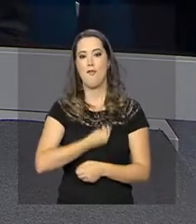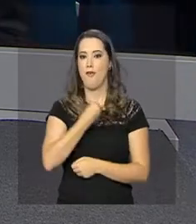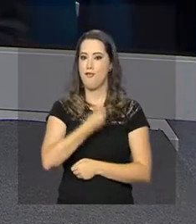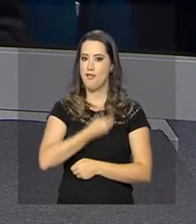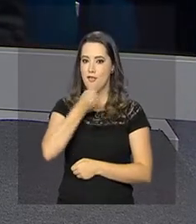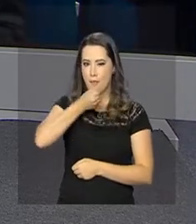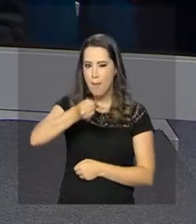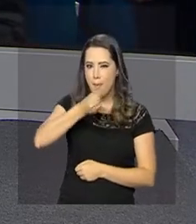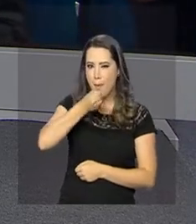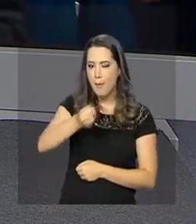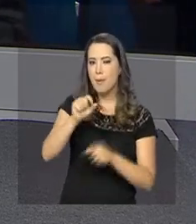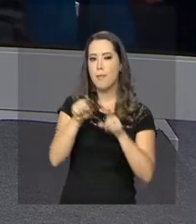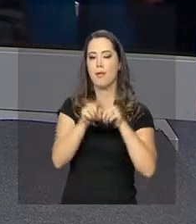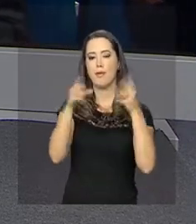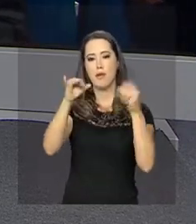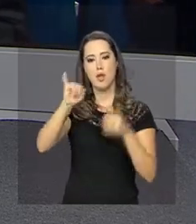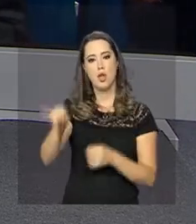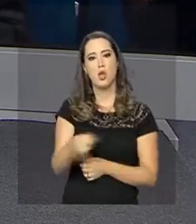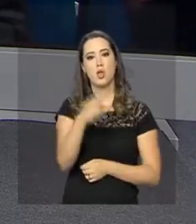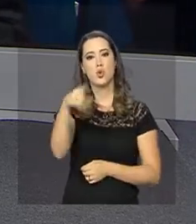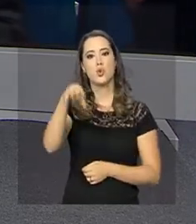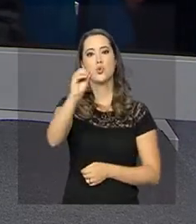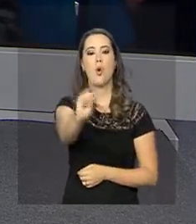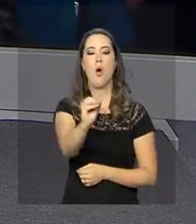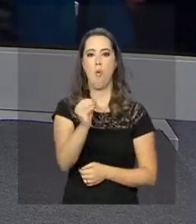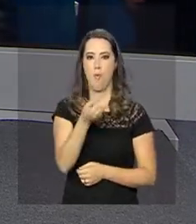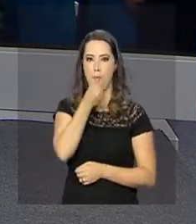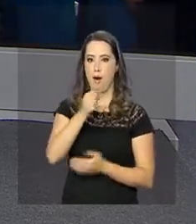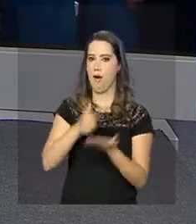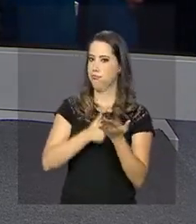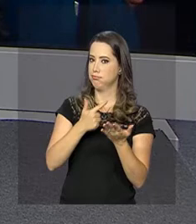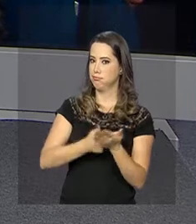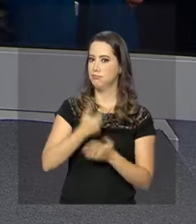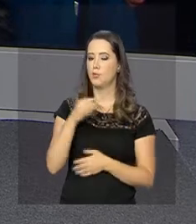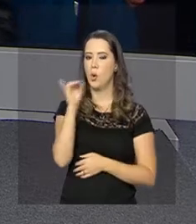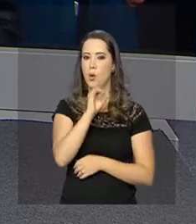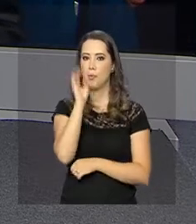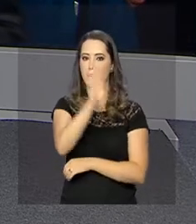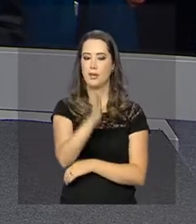repórter João Pedro Neto. Olá, João Pedro. Boa tarde,